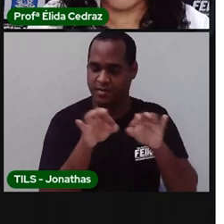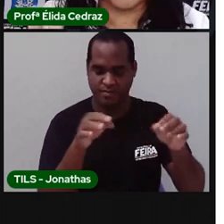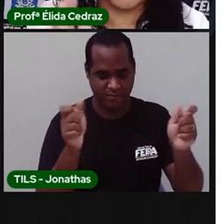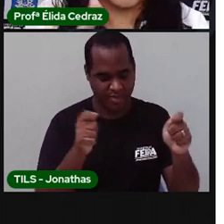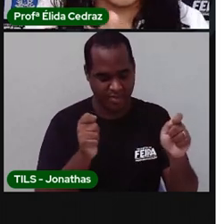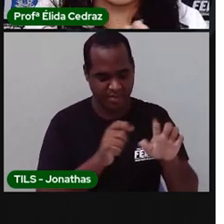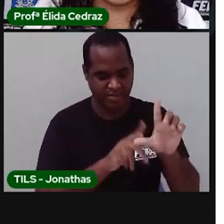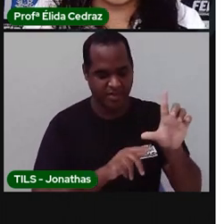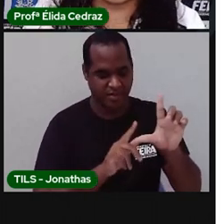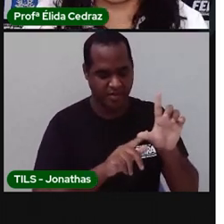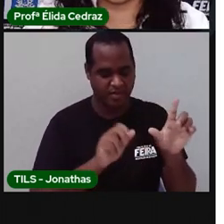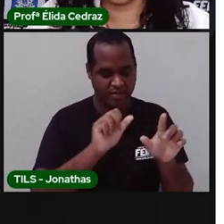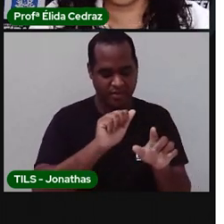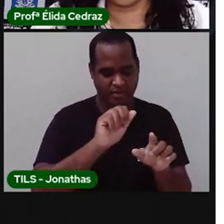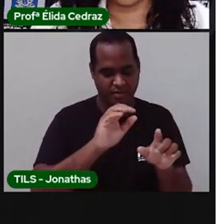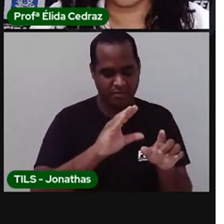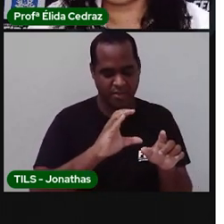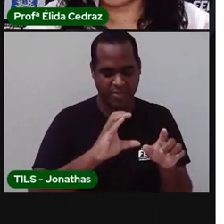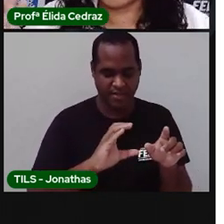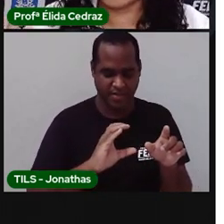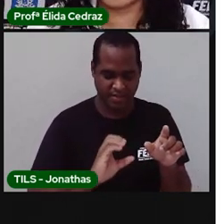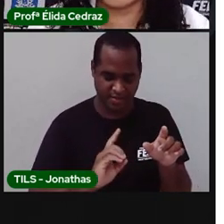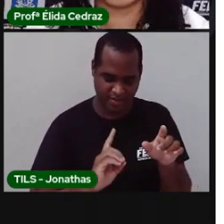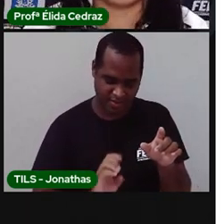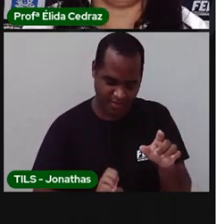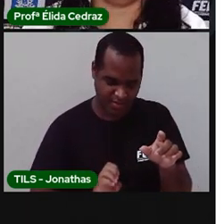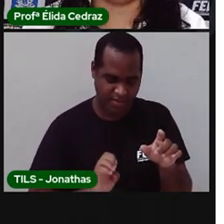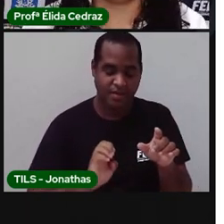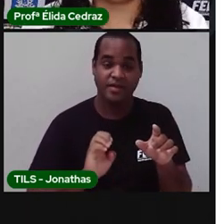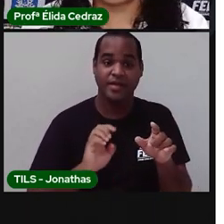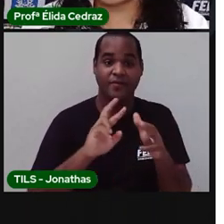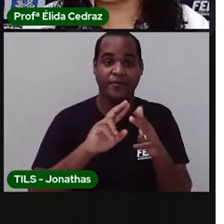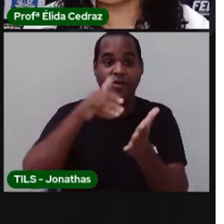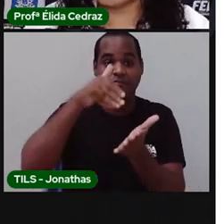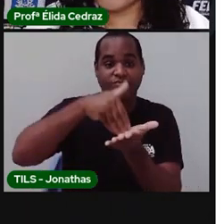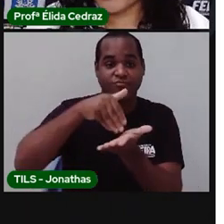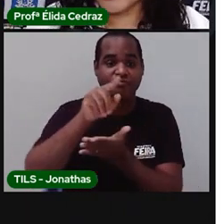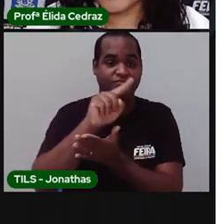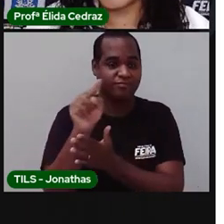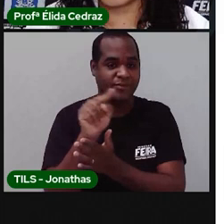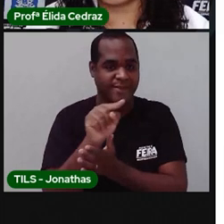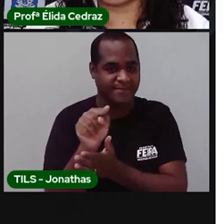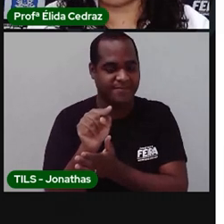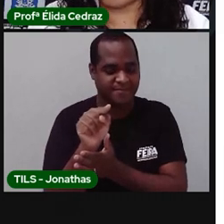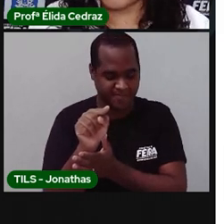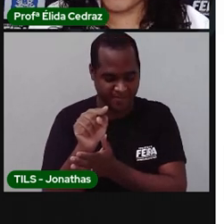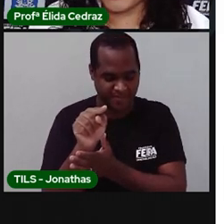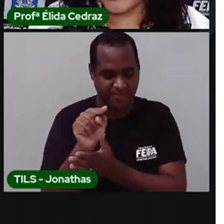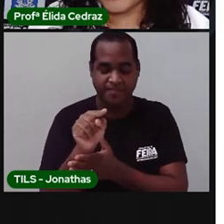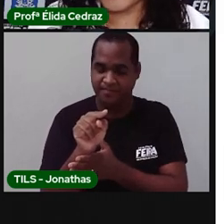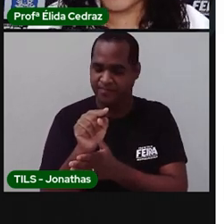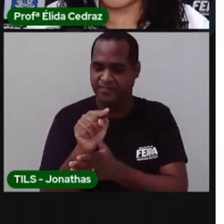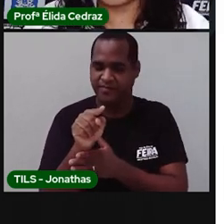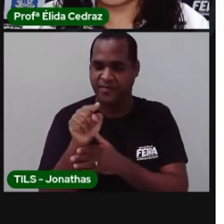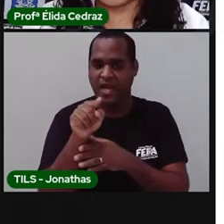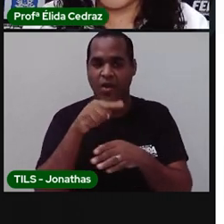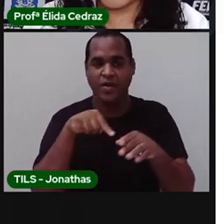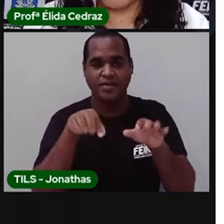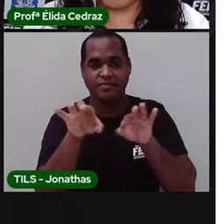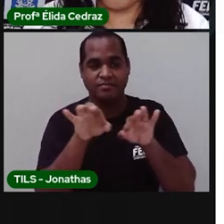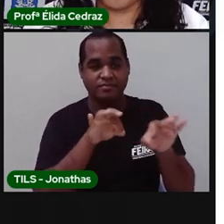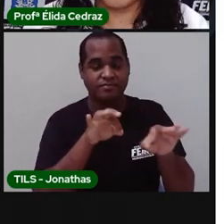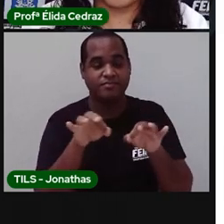alfabética, né? Da letra A até a letra Z. As músicas, vamos organizar